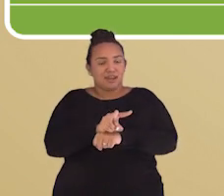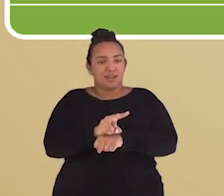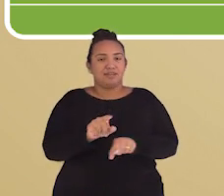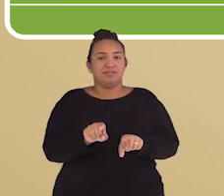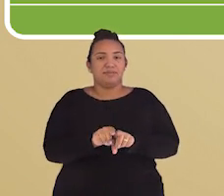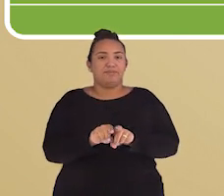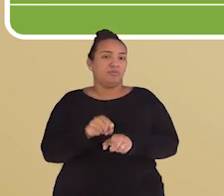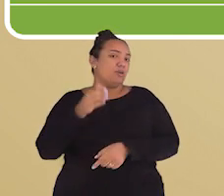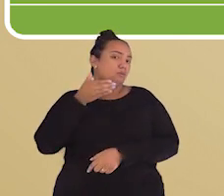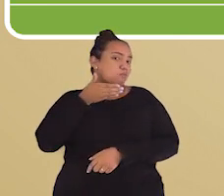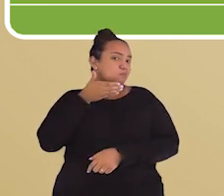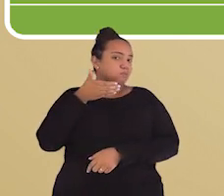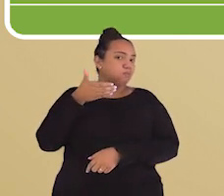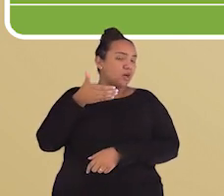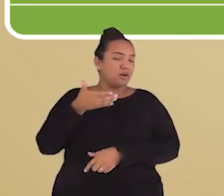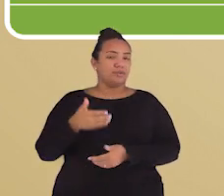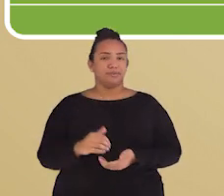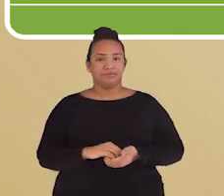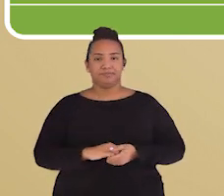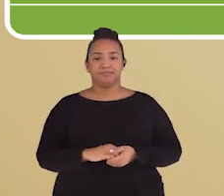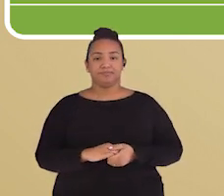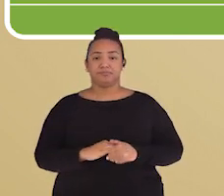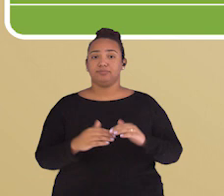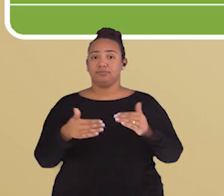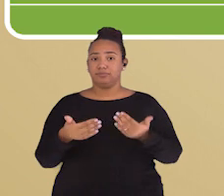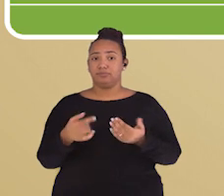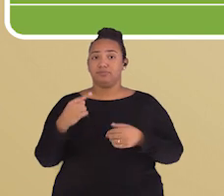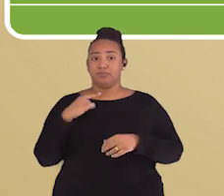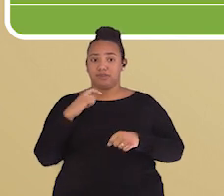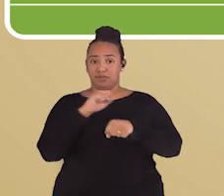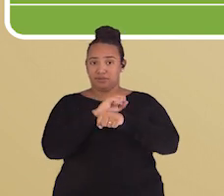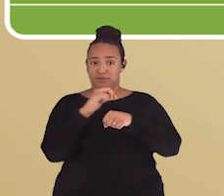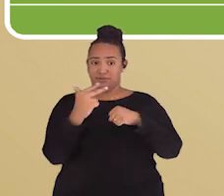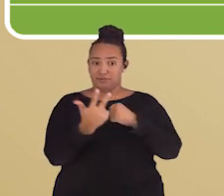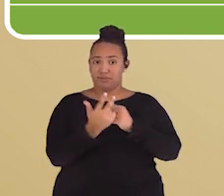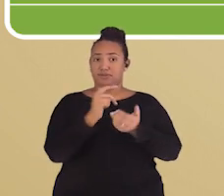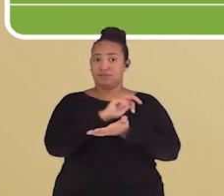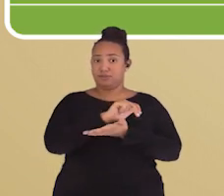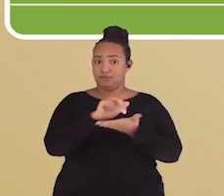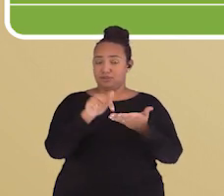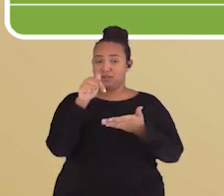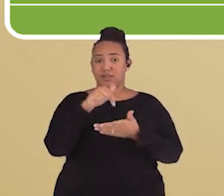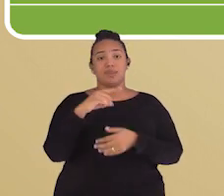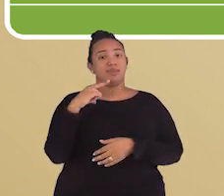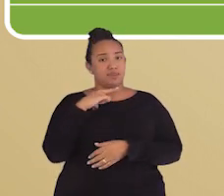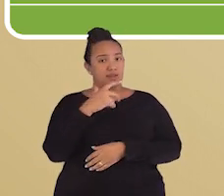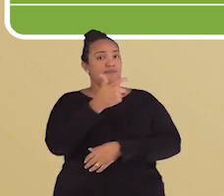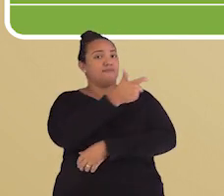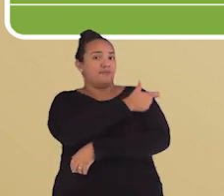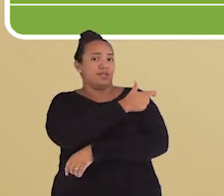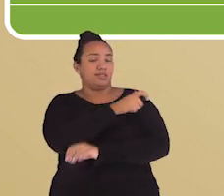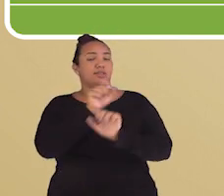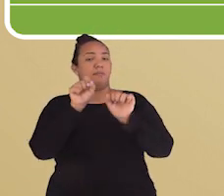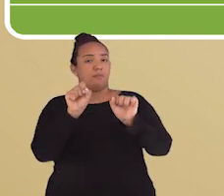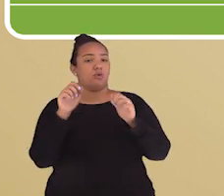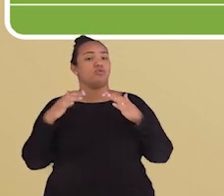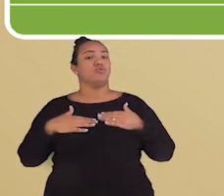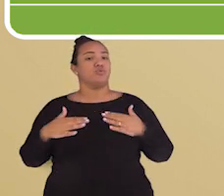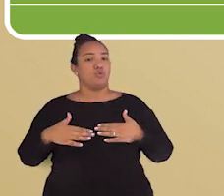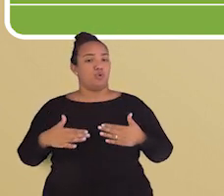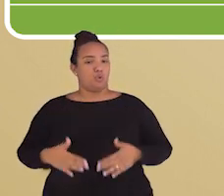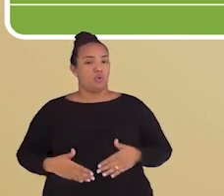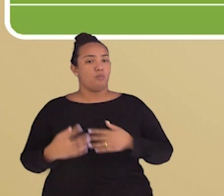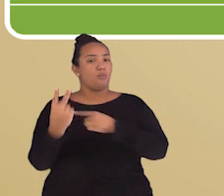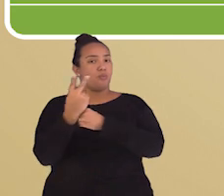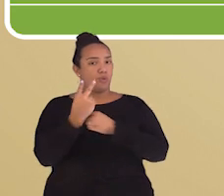cachumba, catapora, dentre outras. Para muitas viroses, existem as vacinas capazes de proteger